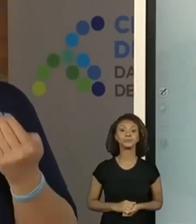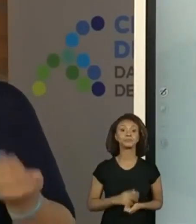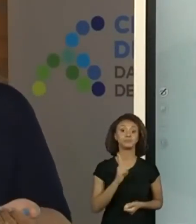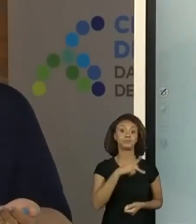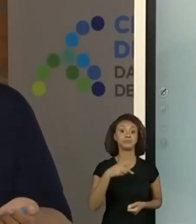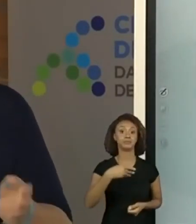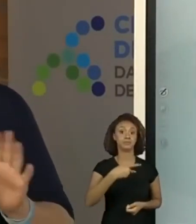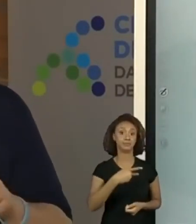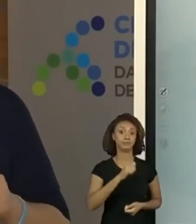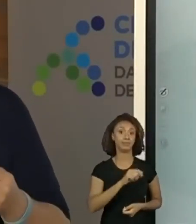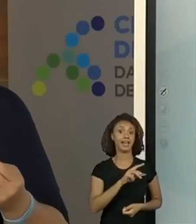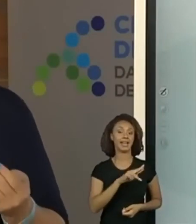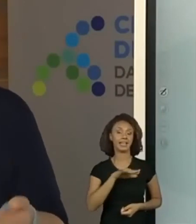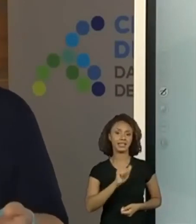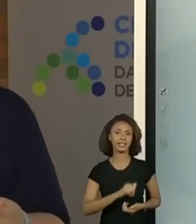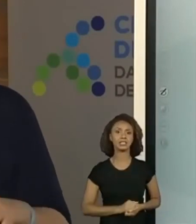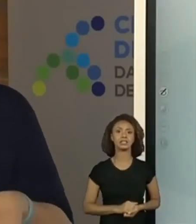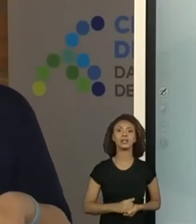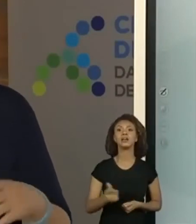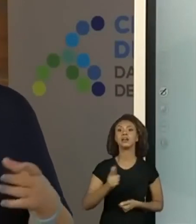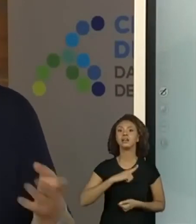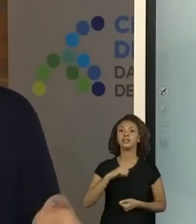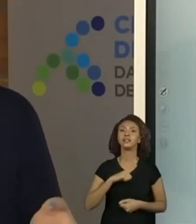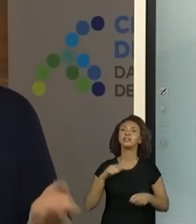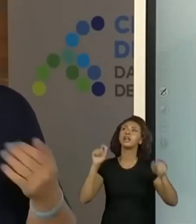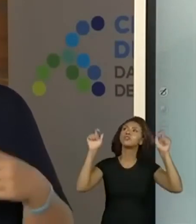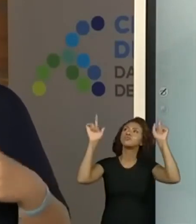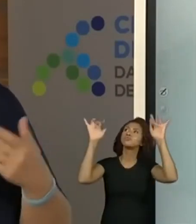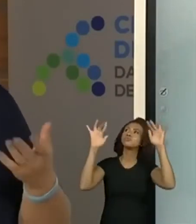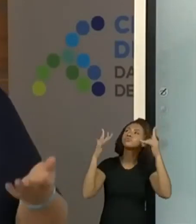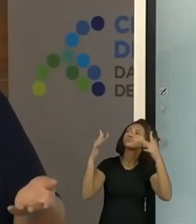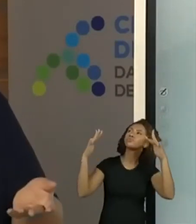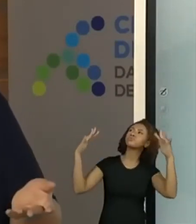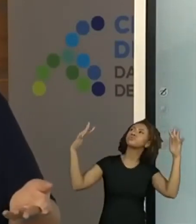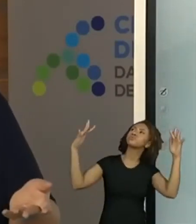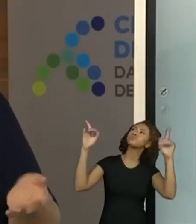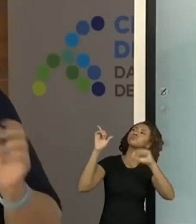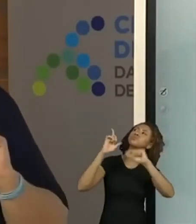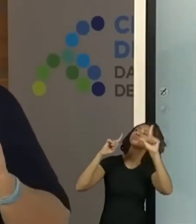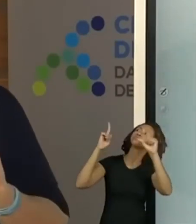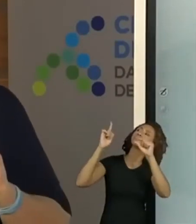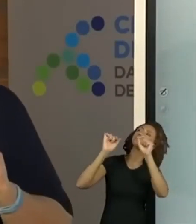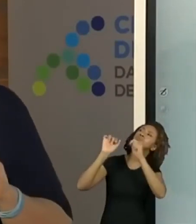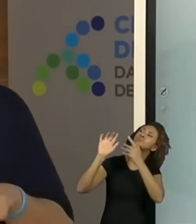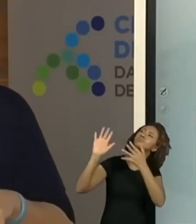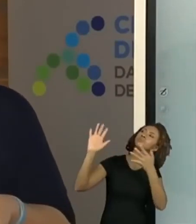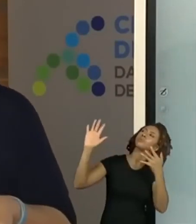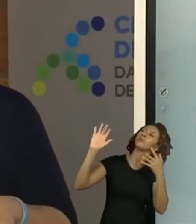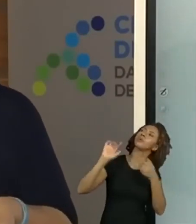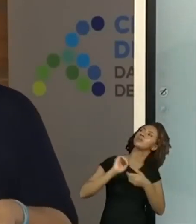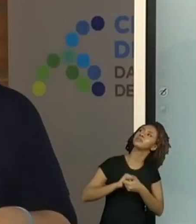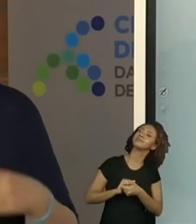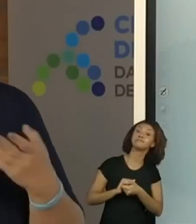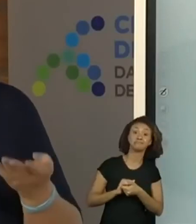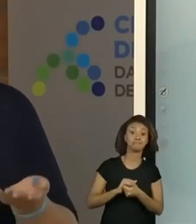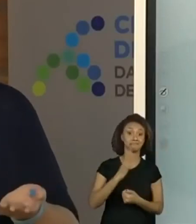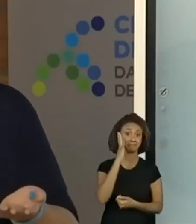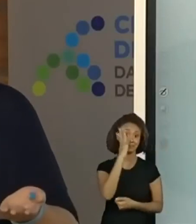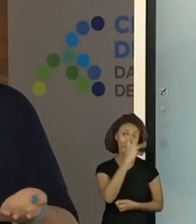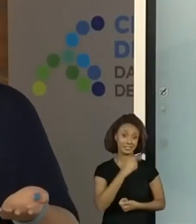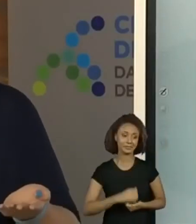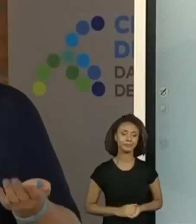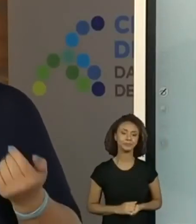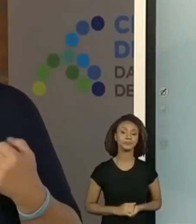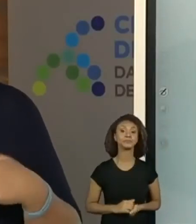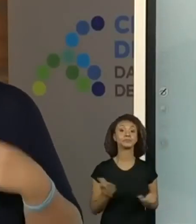Lua de prata, presa em cetim, brilhas tão lindas longe de mim. Nossa, muito delicada também. Agora,